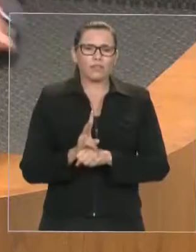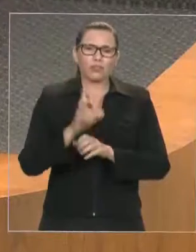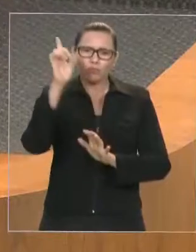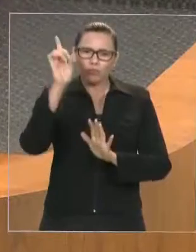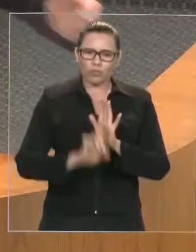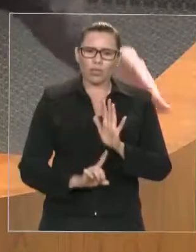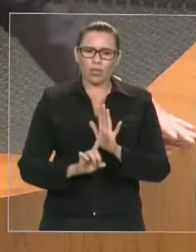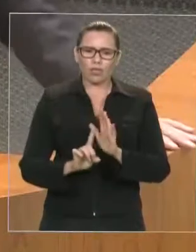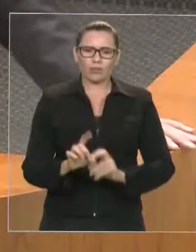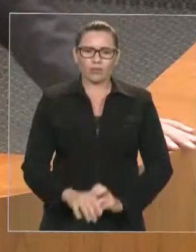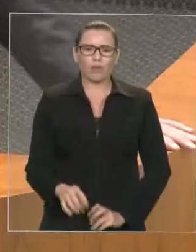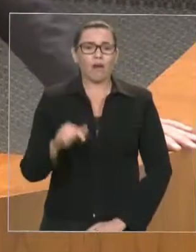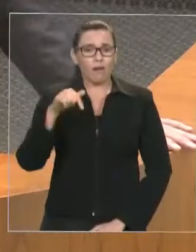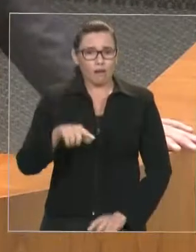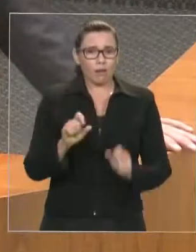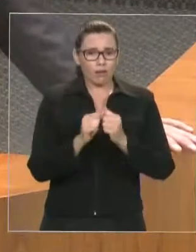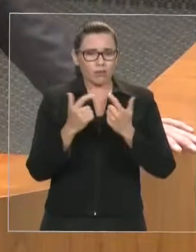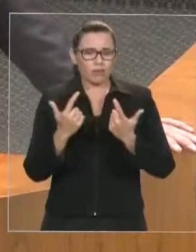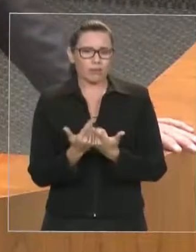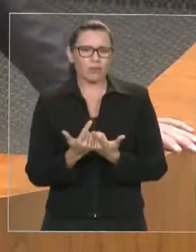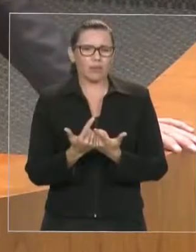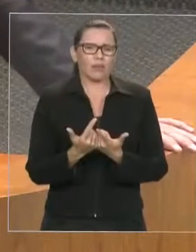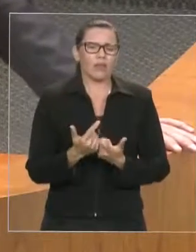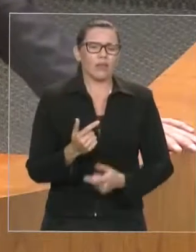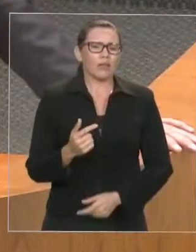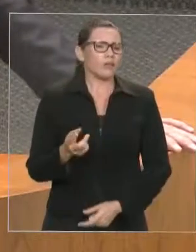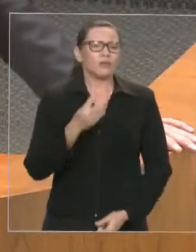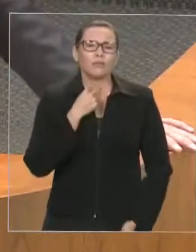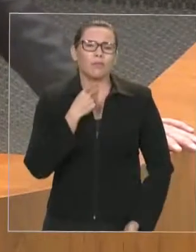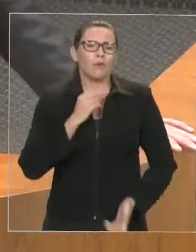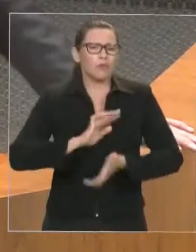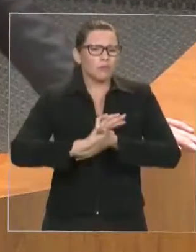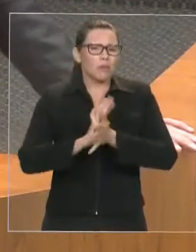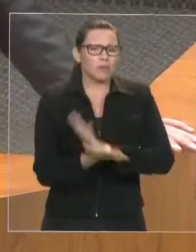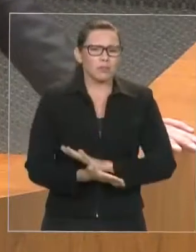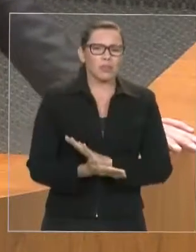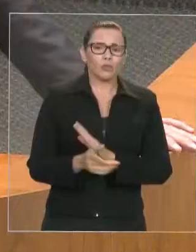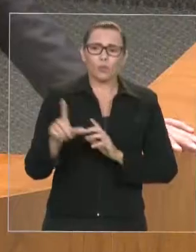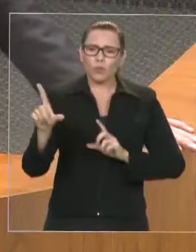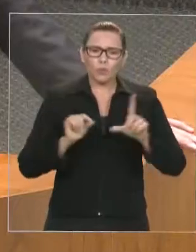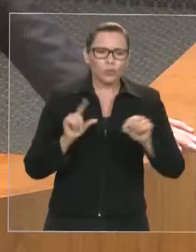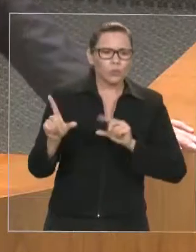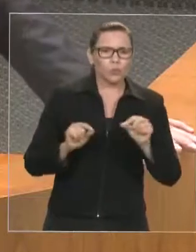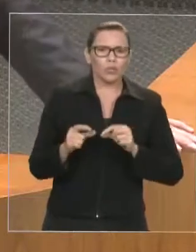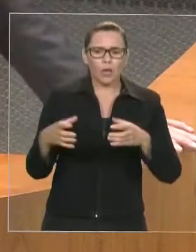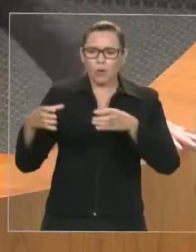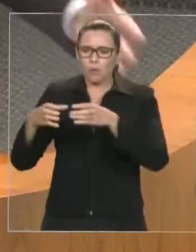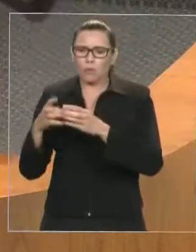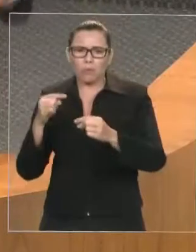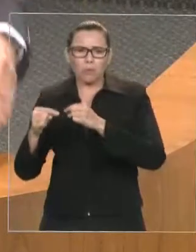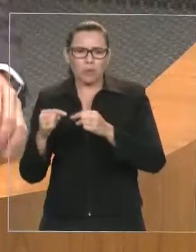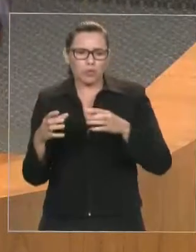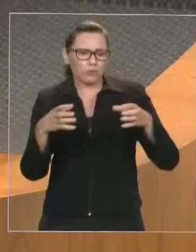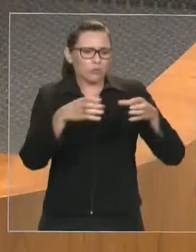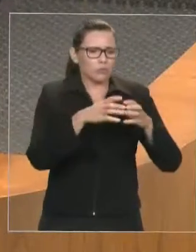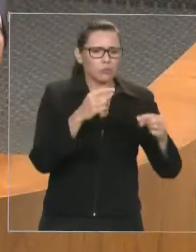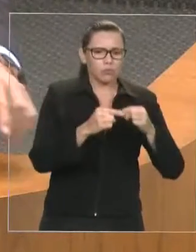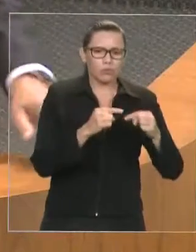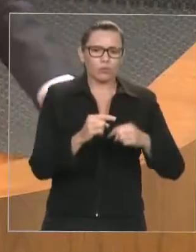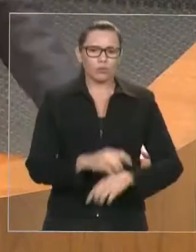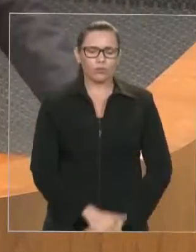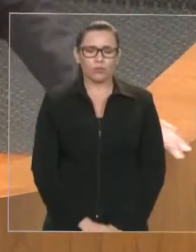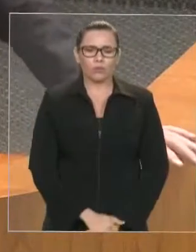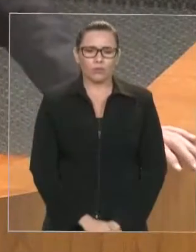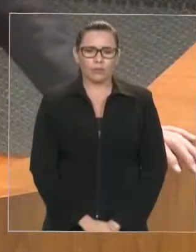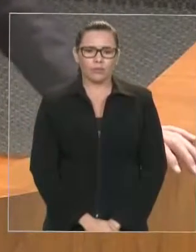Casa não veja lado partidário, não veja matiz política, não veja paixão e nem se